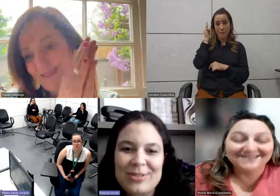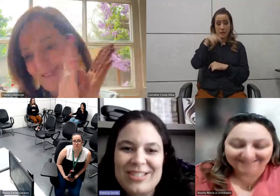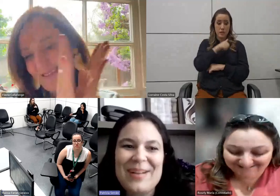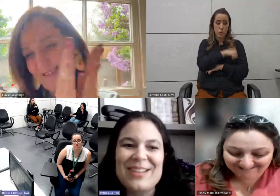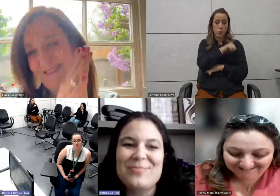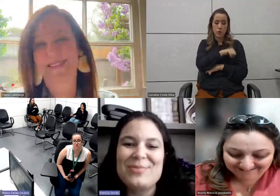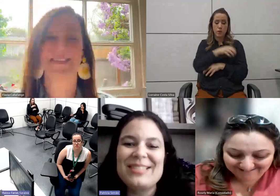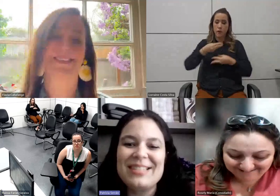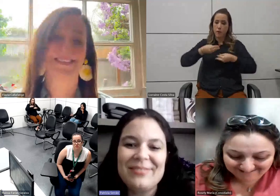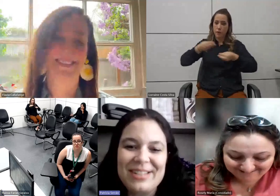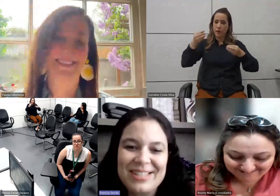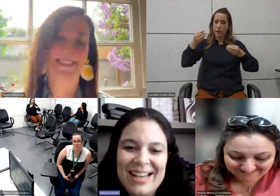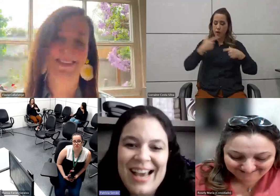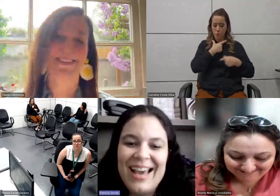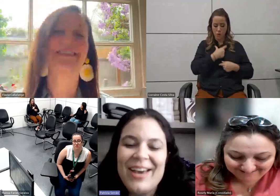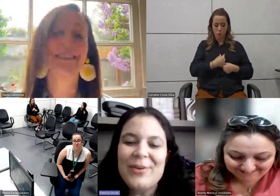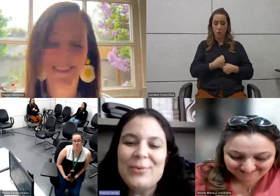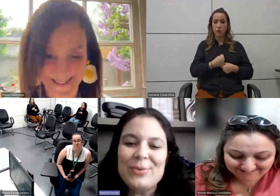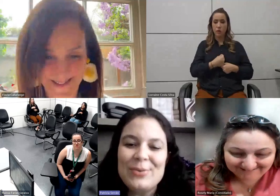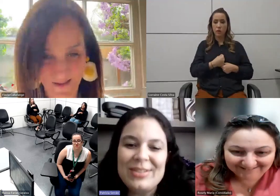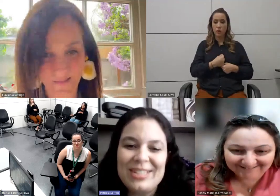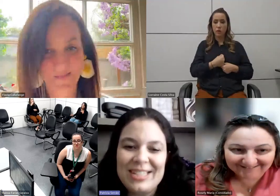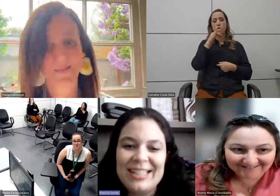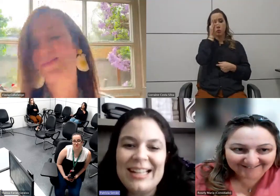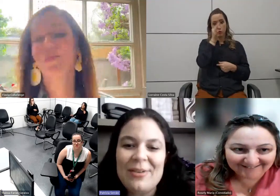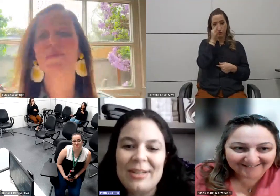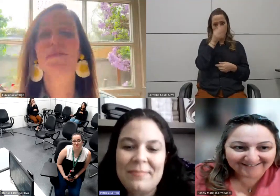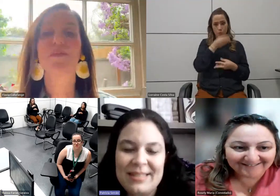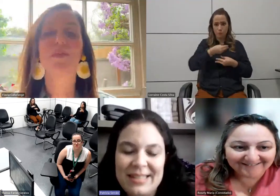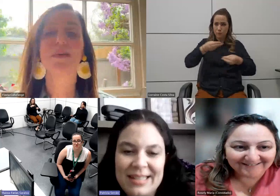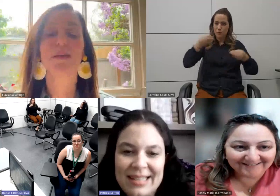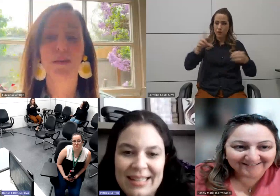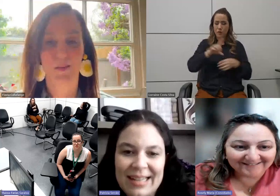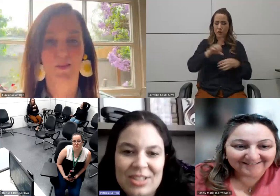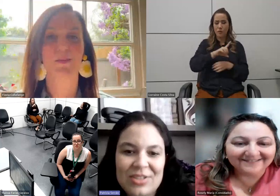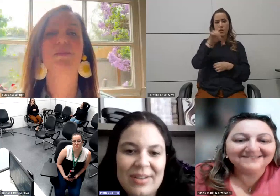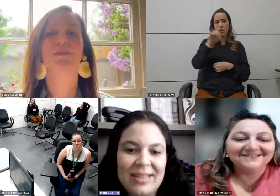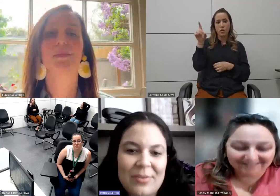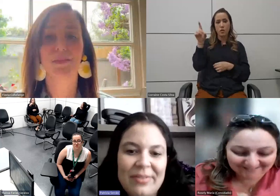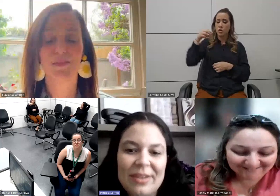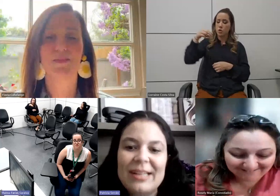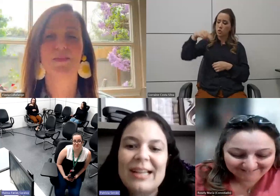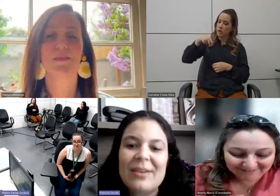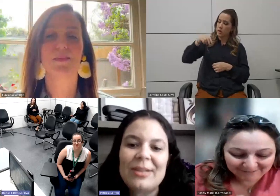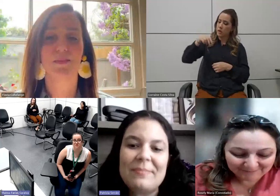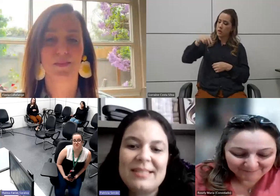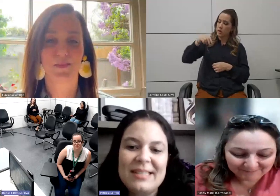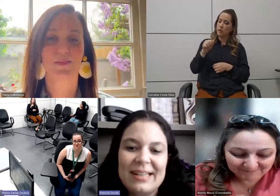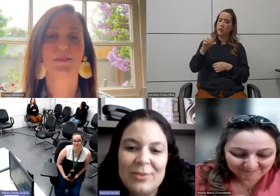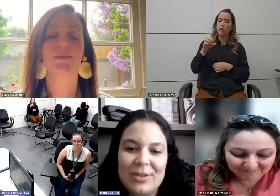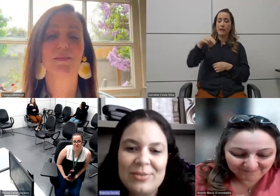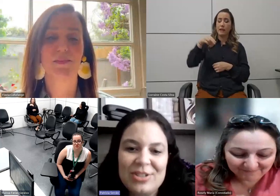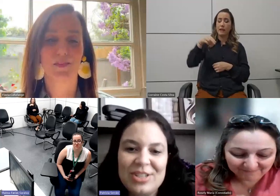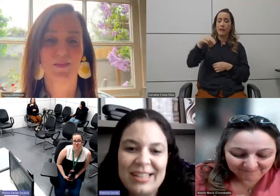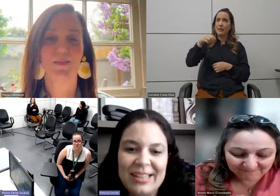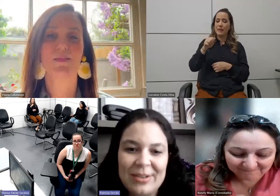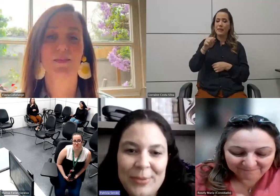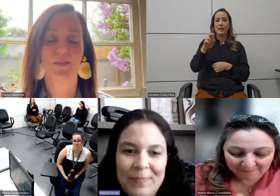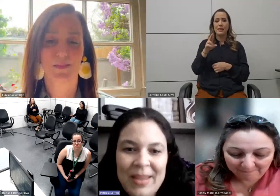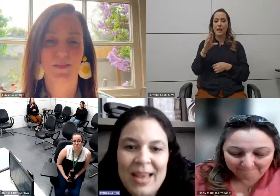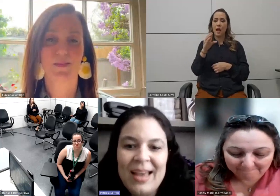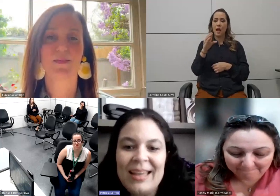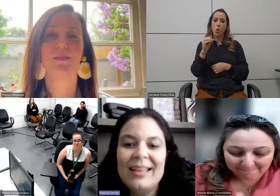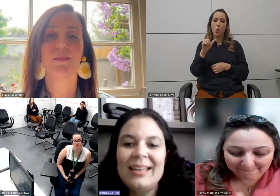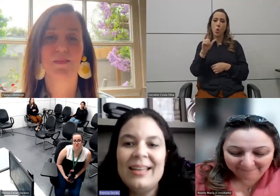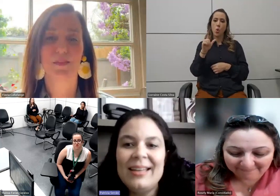Isso de ocupar todos os espaços possíveis é o dia da narcolepsia, a gente vai ter um evento da narcolepsia aqui no Rio de